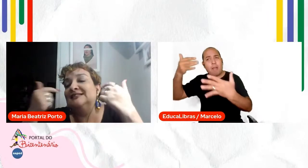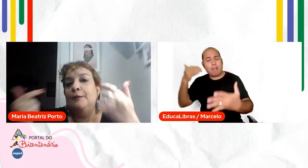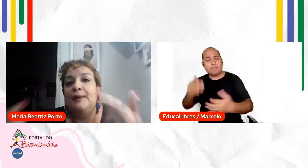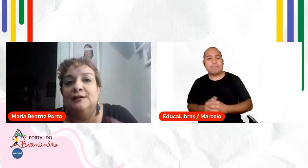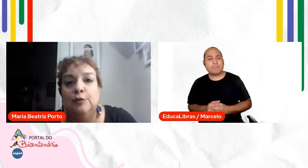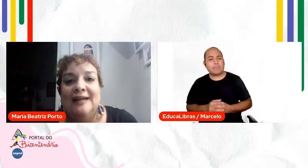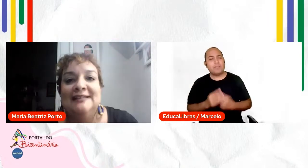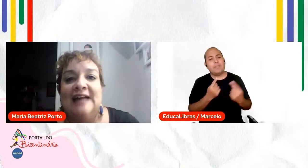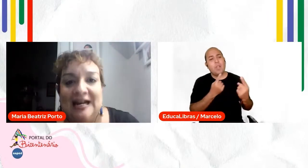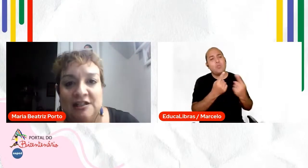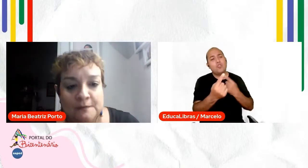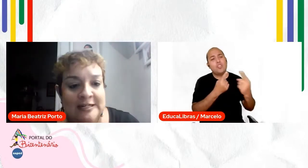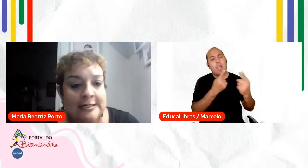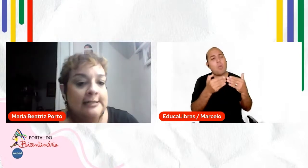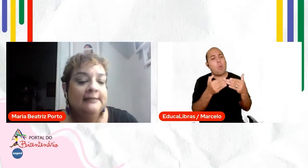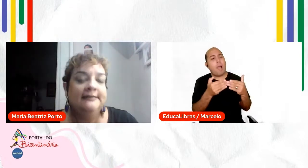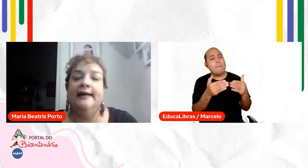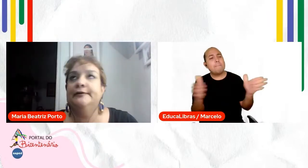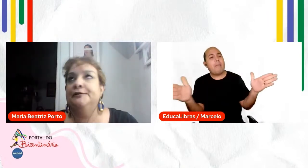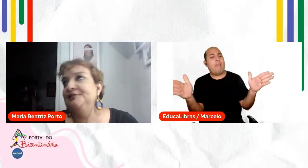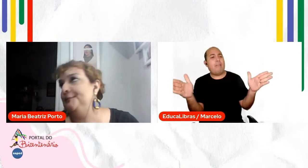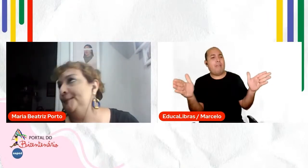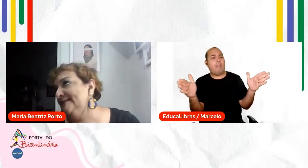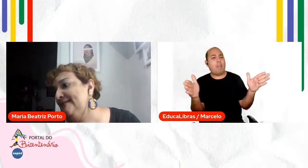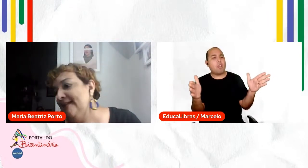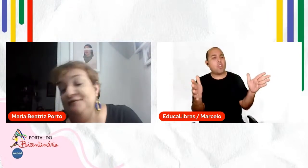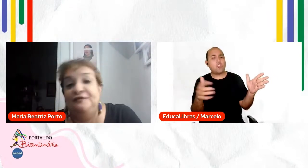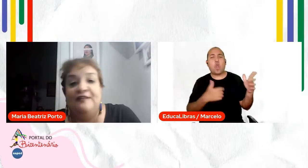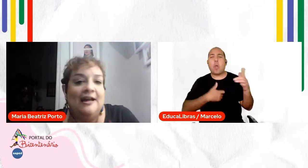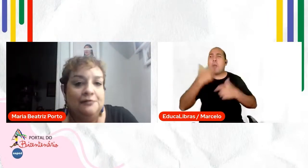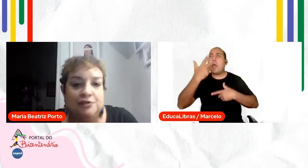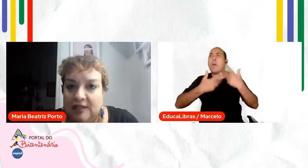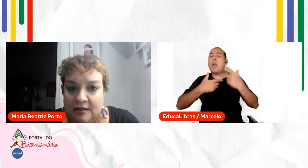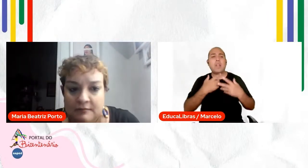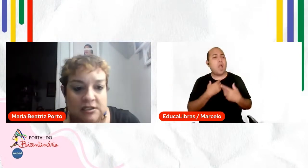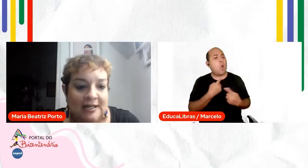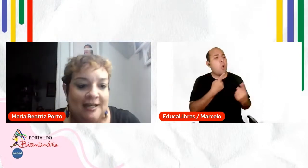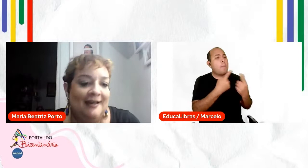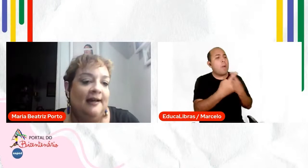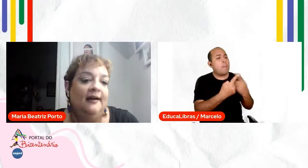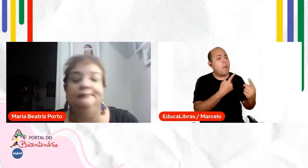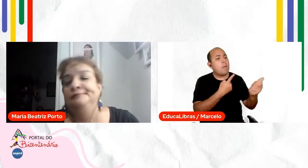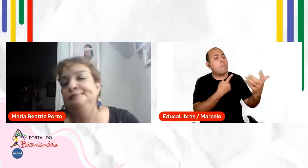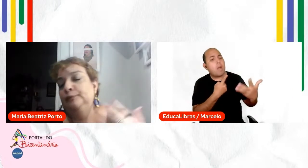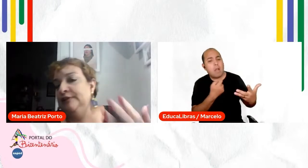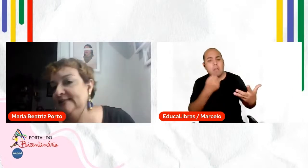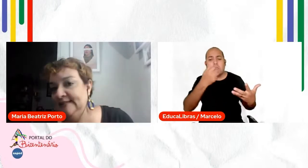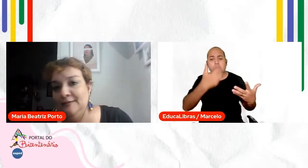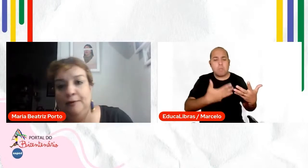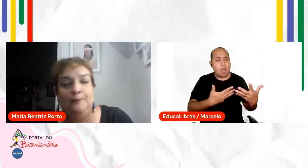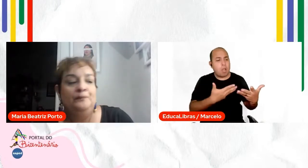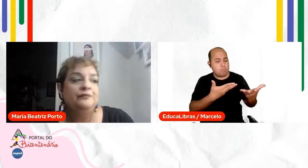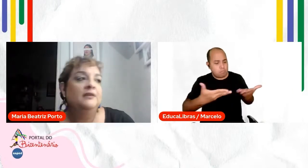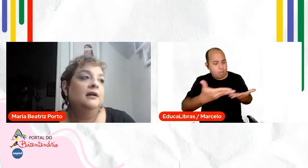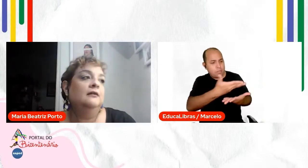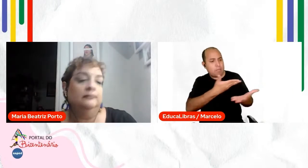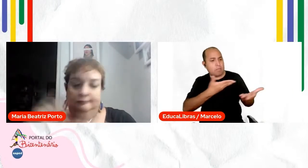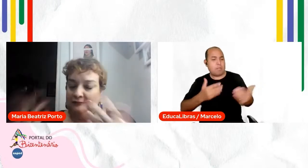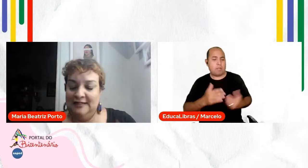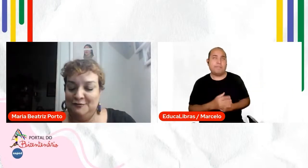trazer para a atualidade. E aí consigo pensar em vários temas, por exemplo,